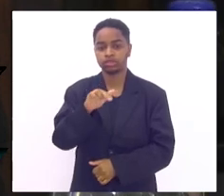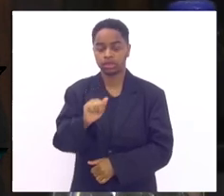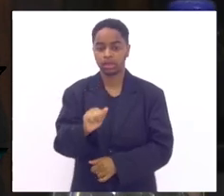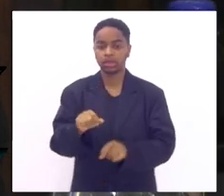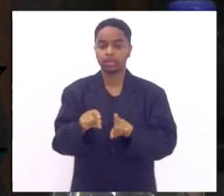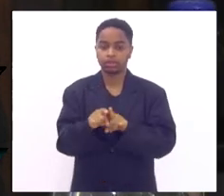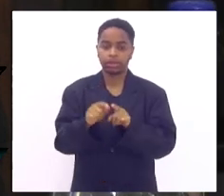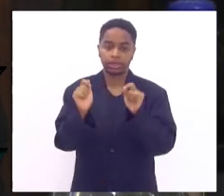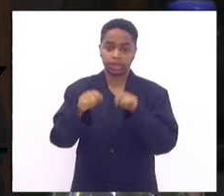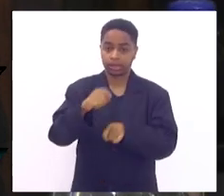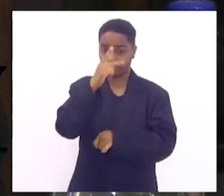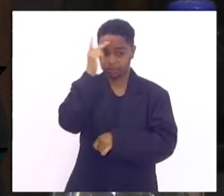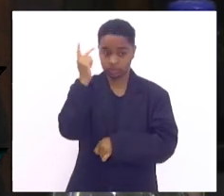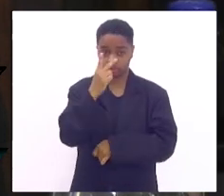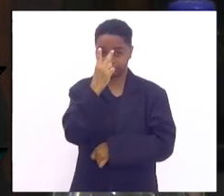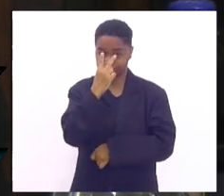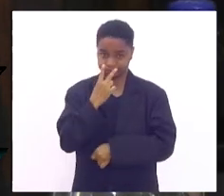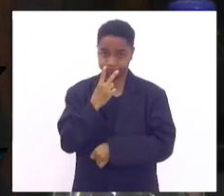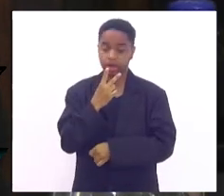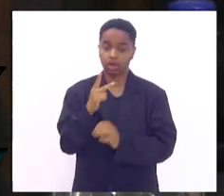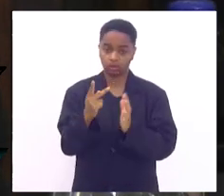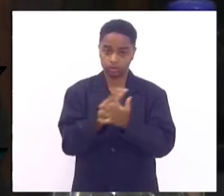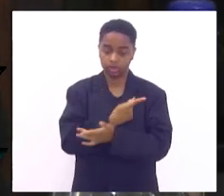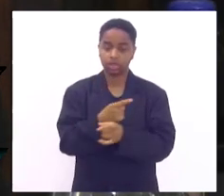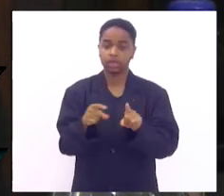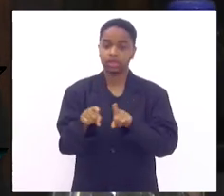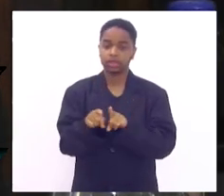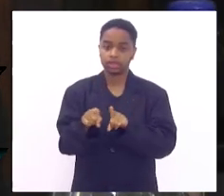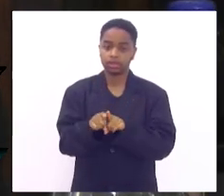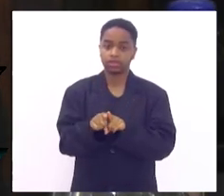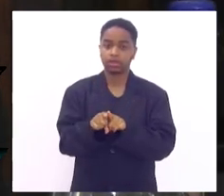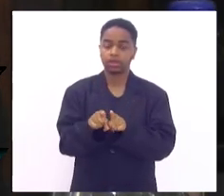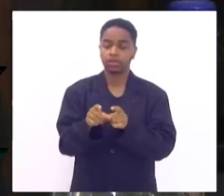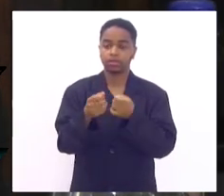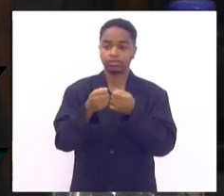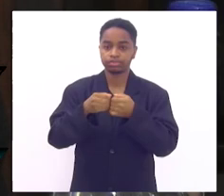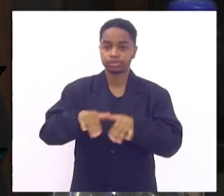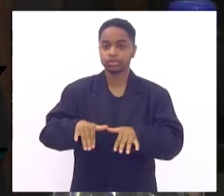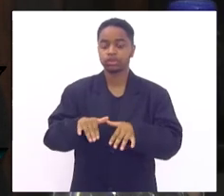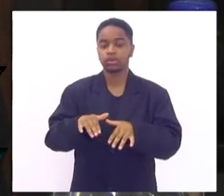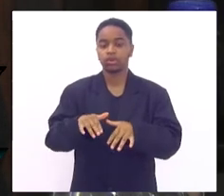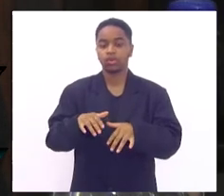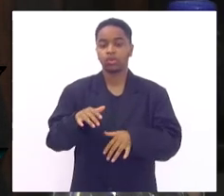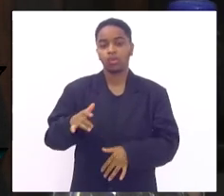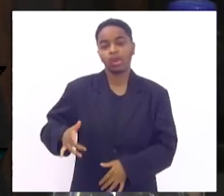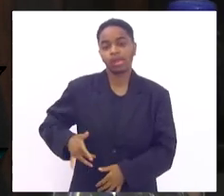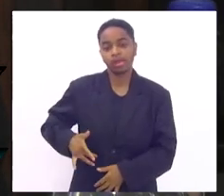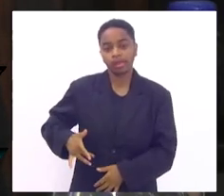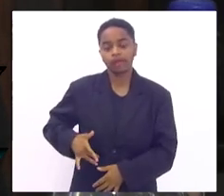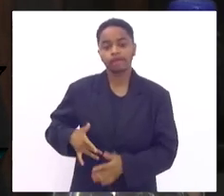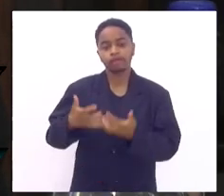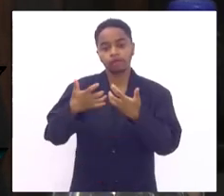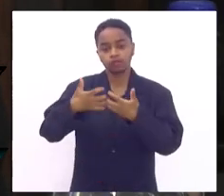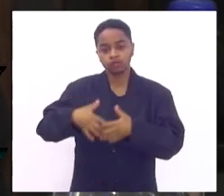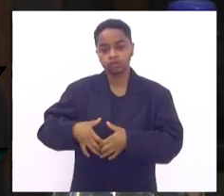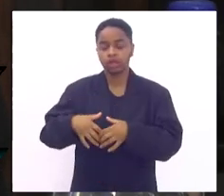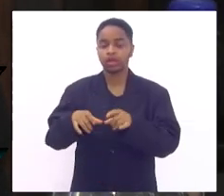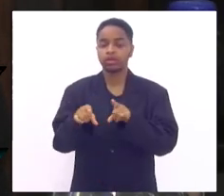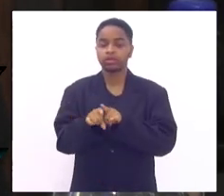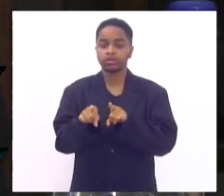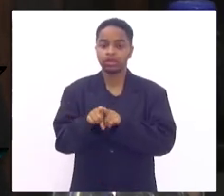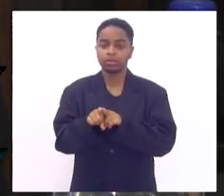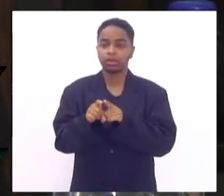uma cegueira retinopatia diabética compromete também a microcirculação renal levando a incidência contribuindo muito